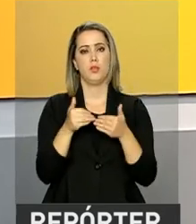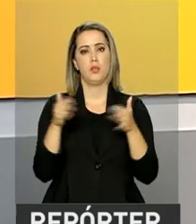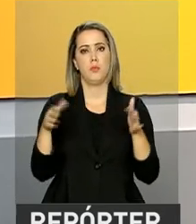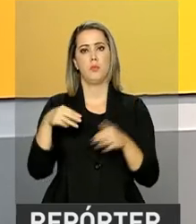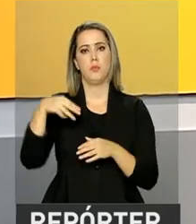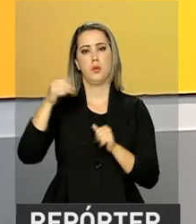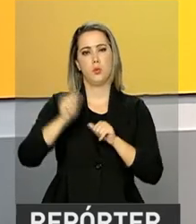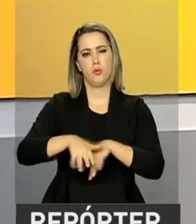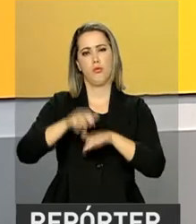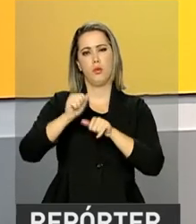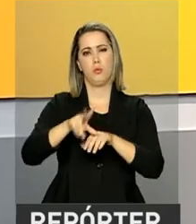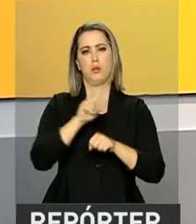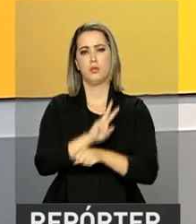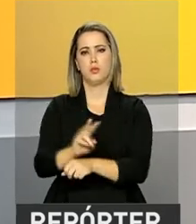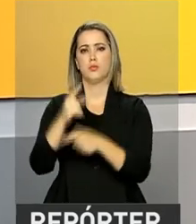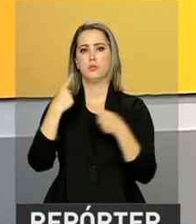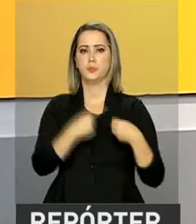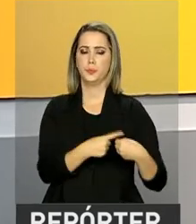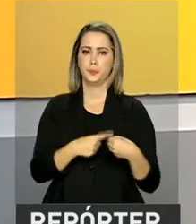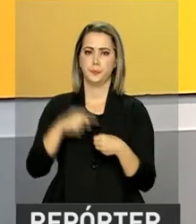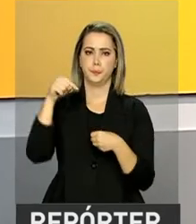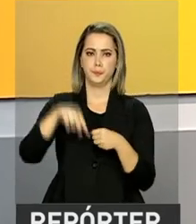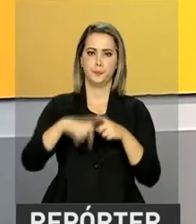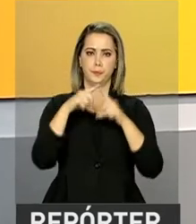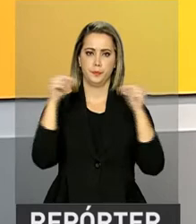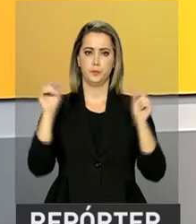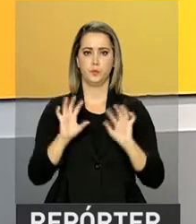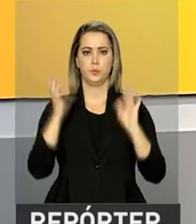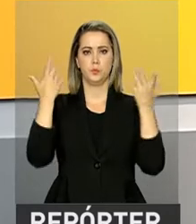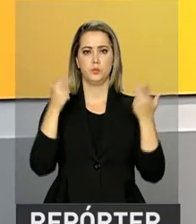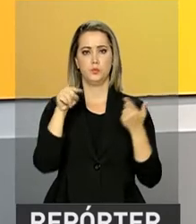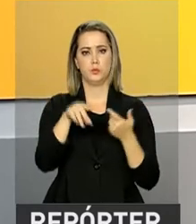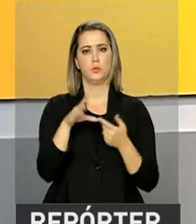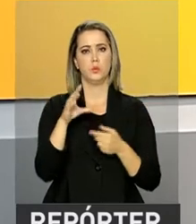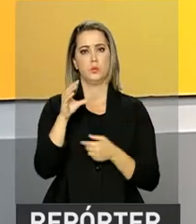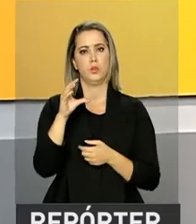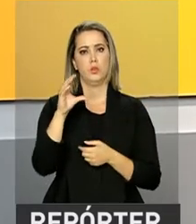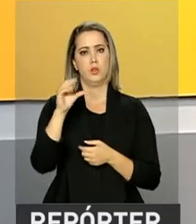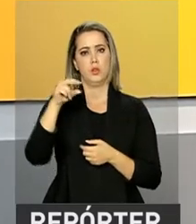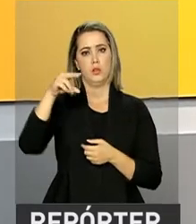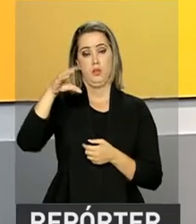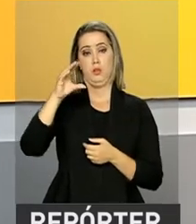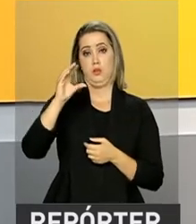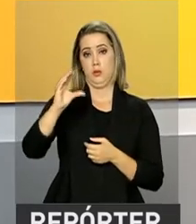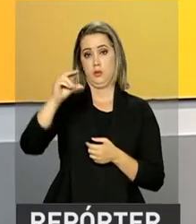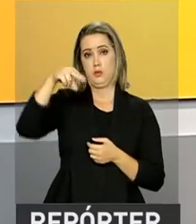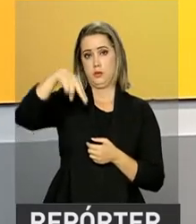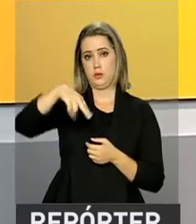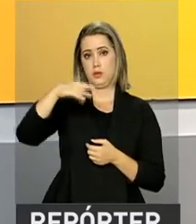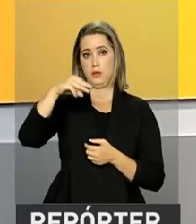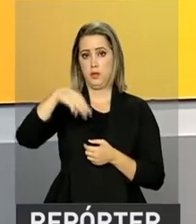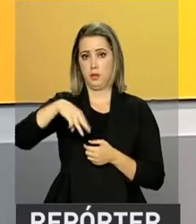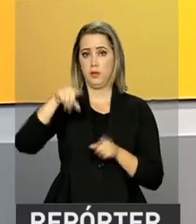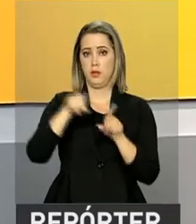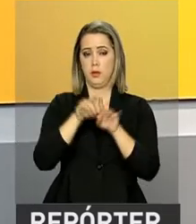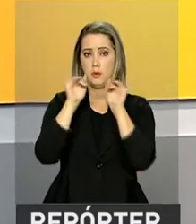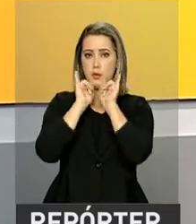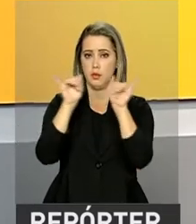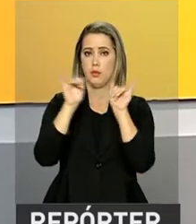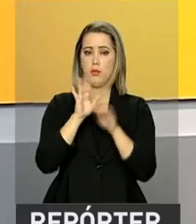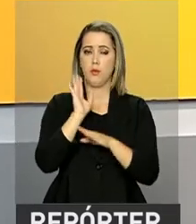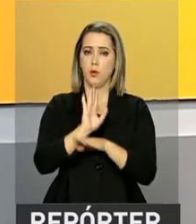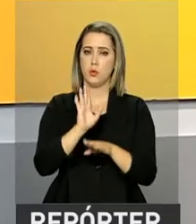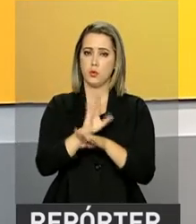em defesa dos municípios aqui em Brasília. Durante o evento, a Confederação Nacional dos Municípios declarou